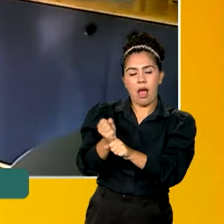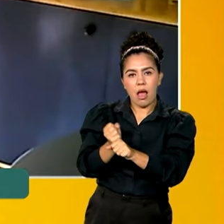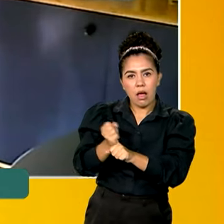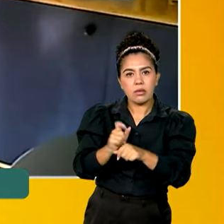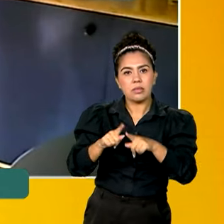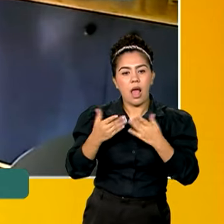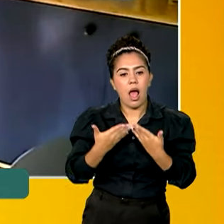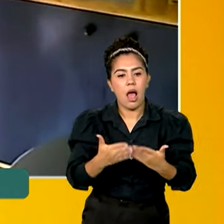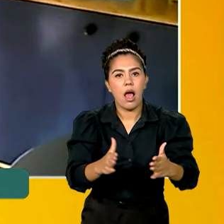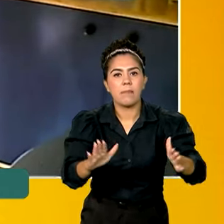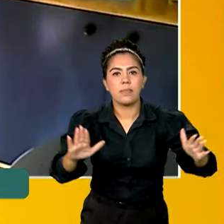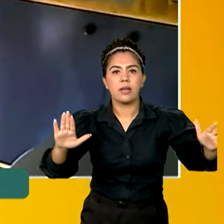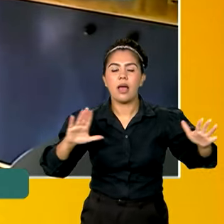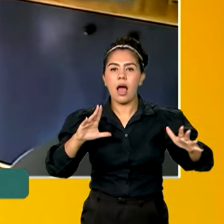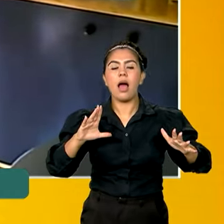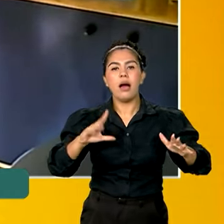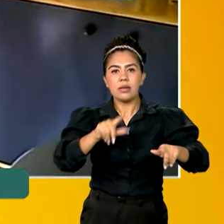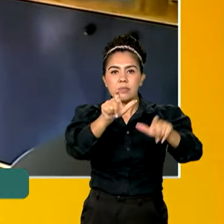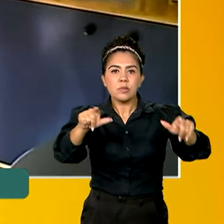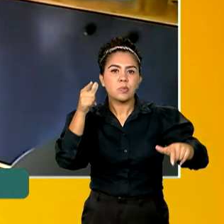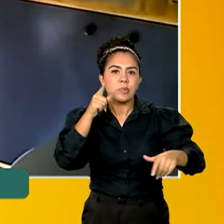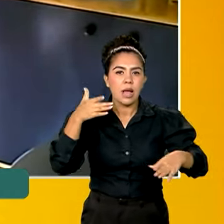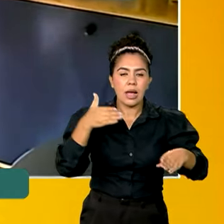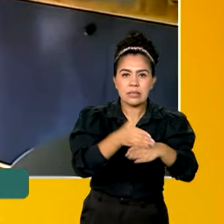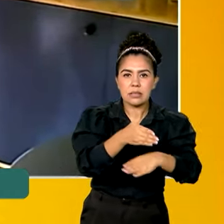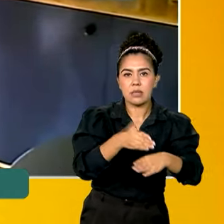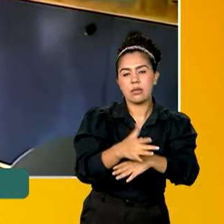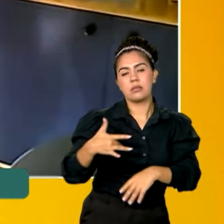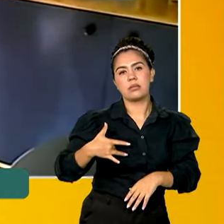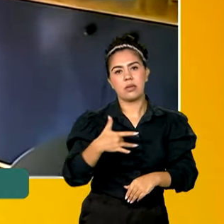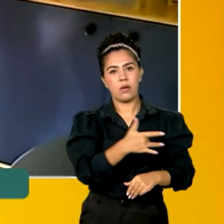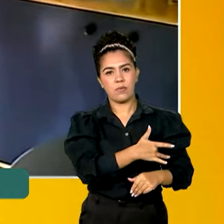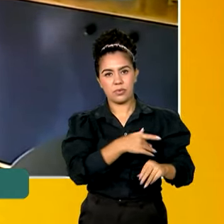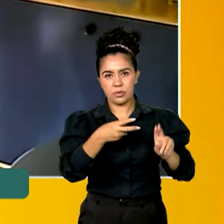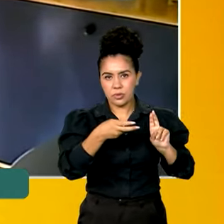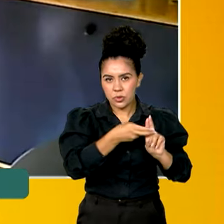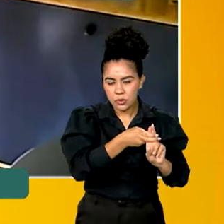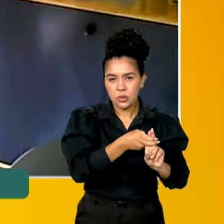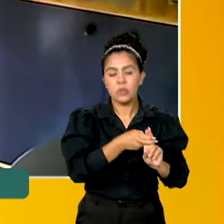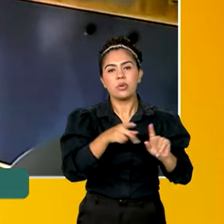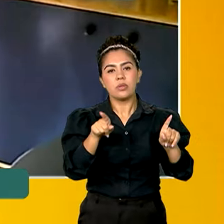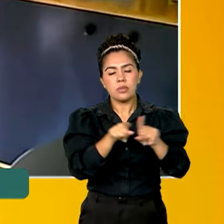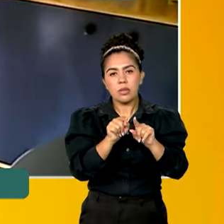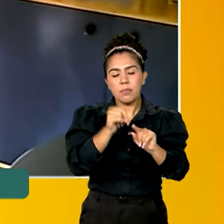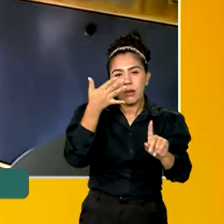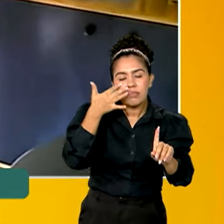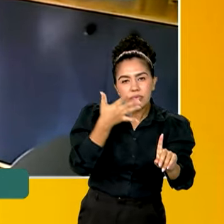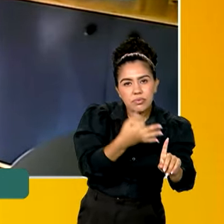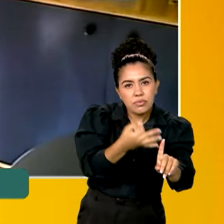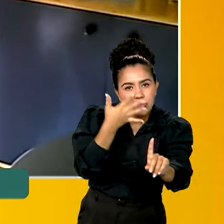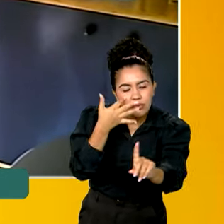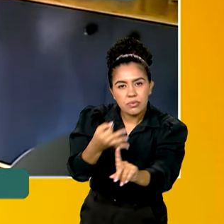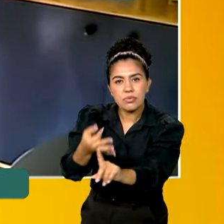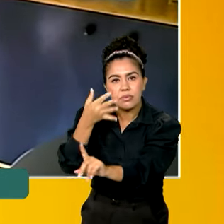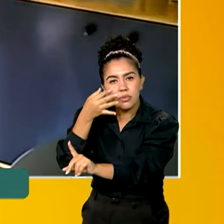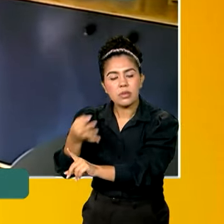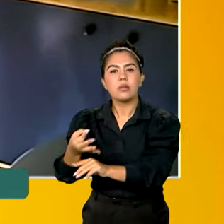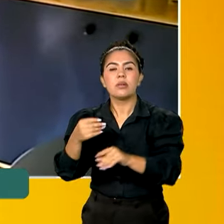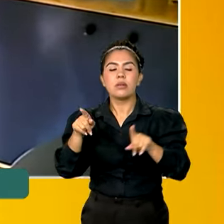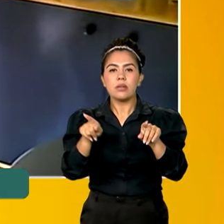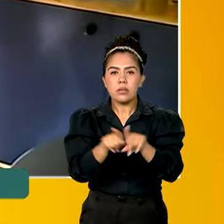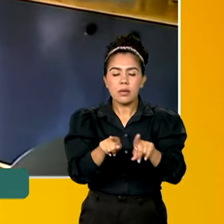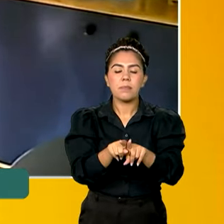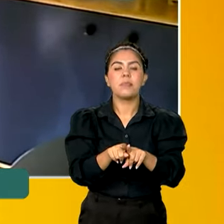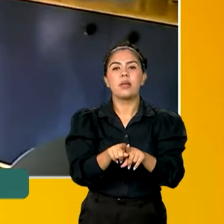sistema único de saúde, de diminuir internações, porque está cuidando da situação de saúde das pessoas junto, das suas casas